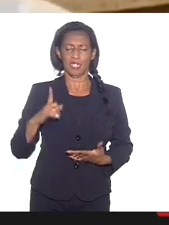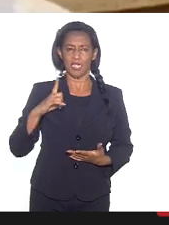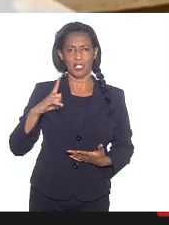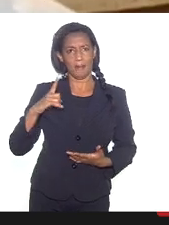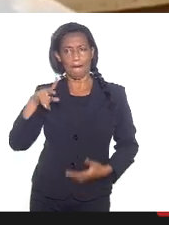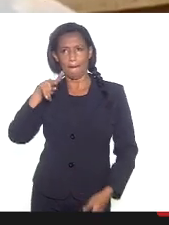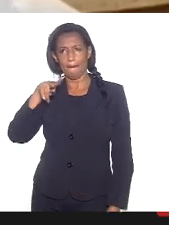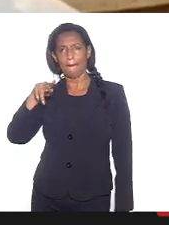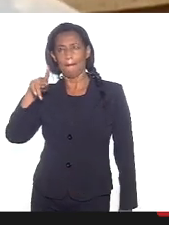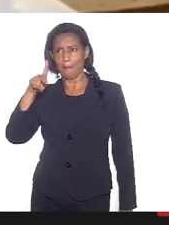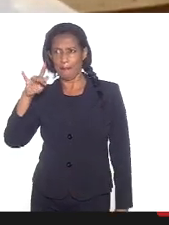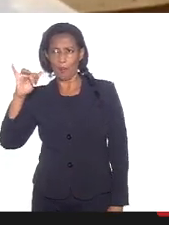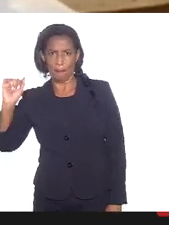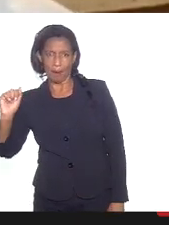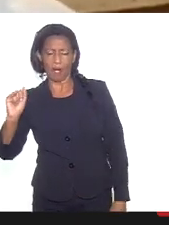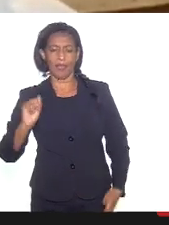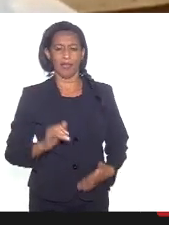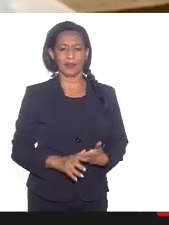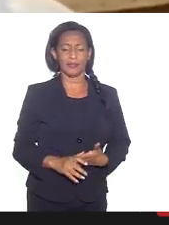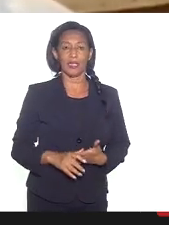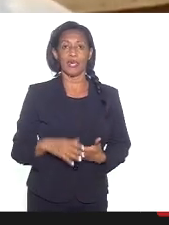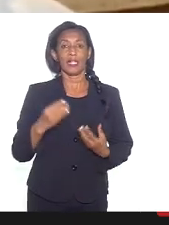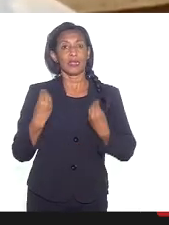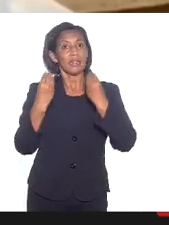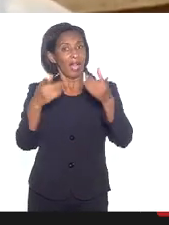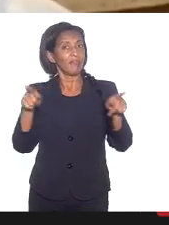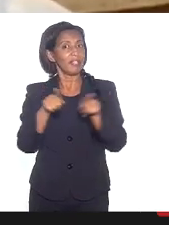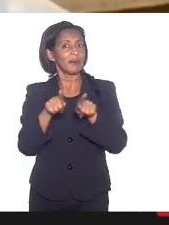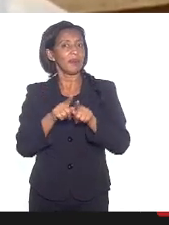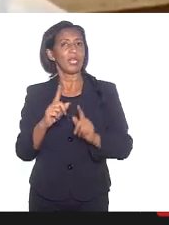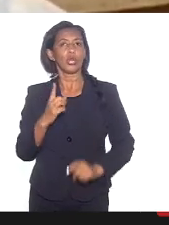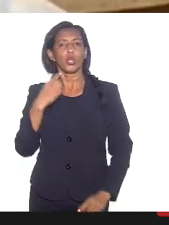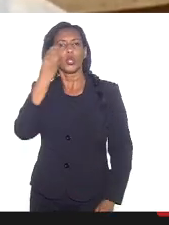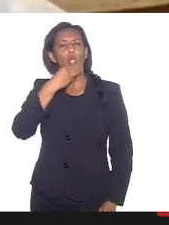meu pai, uma disso, a gente distribuía com a Ajo de Damião.